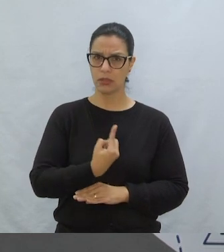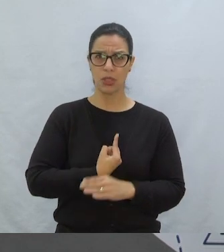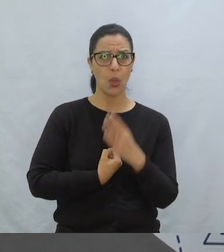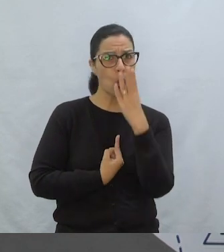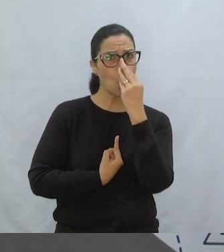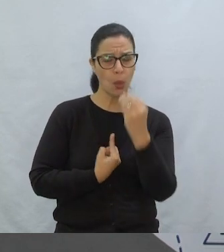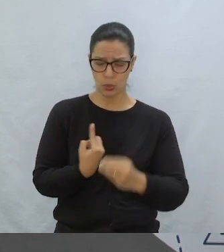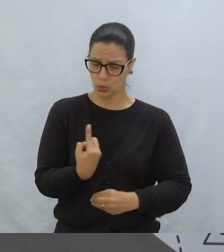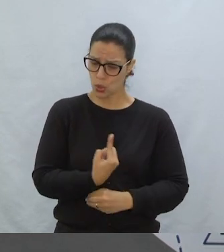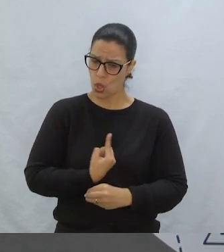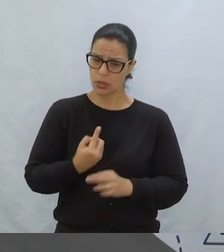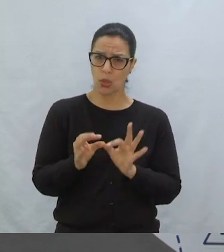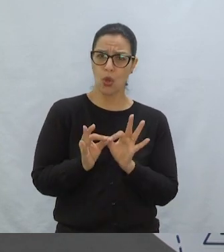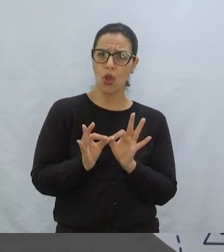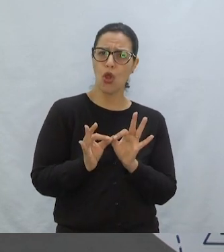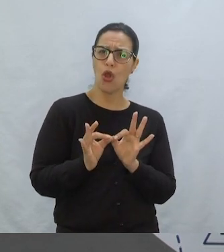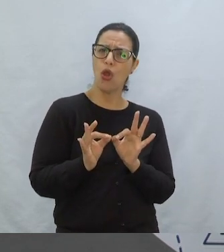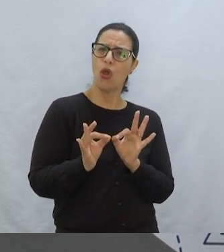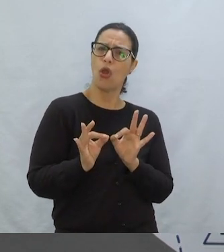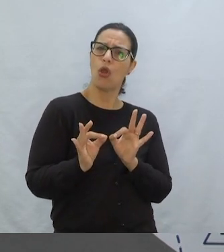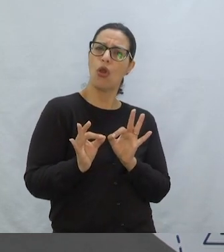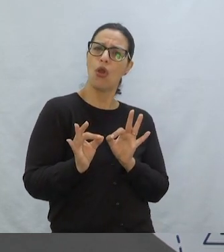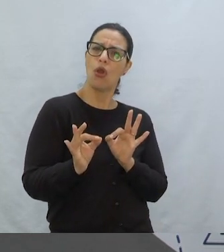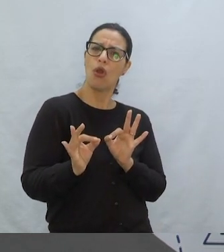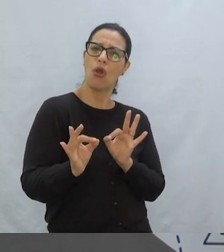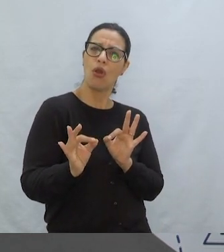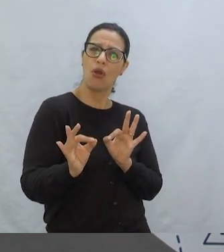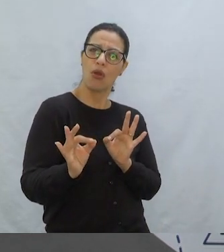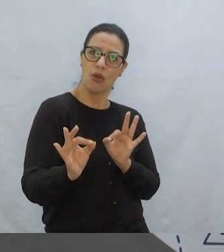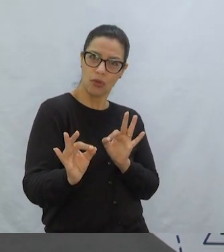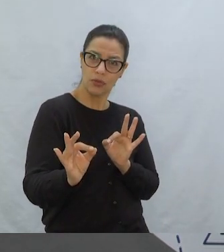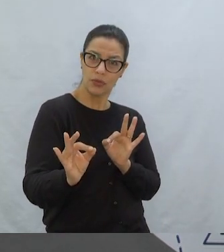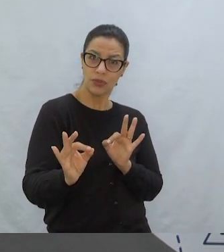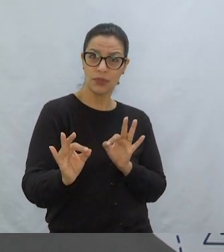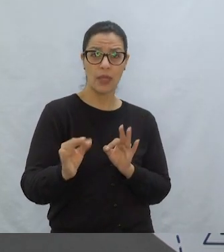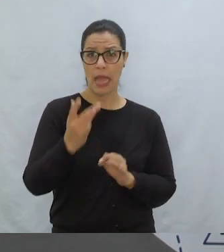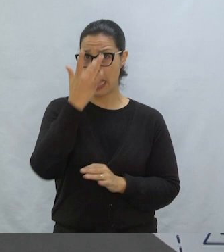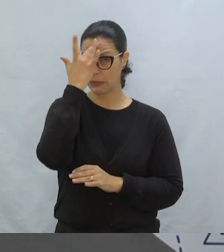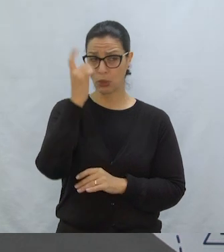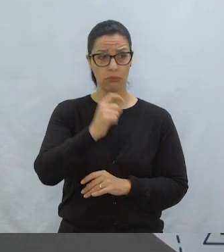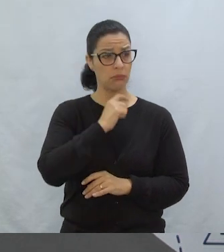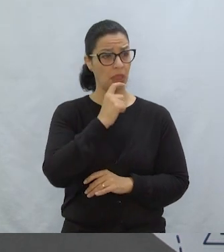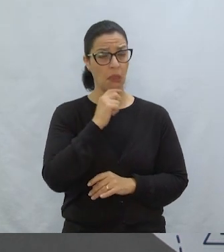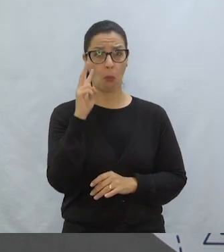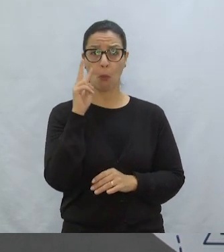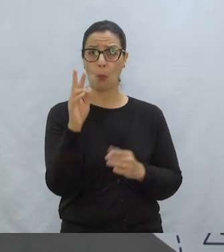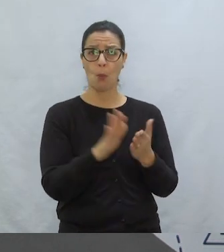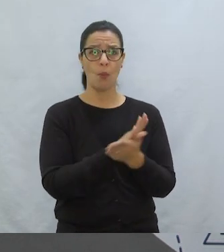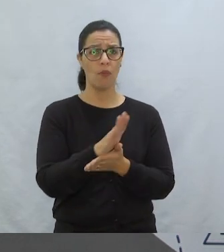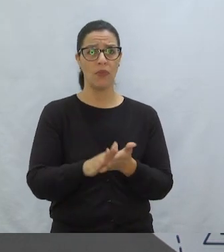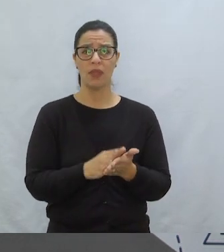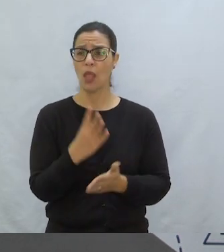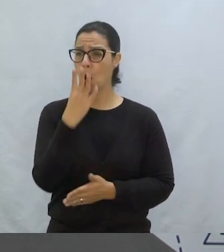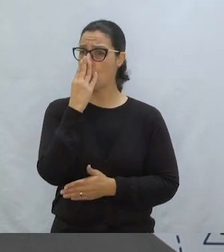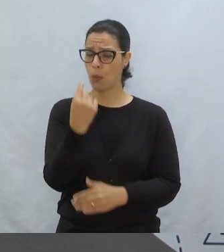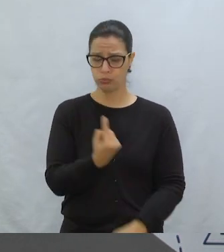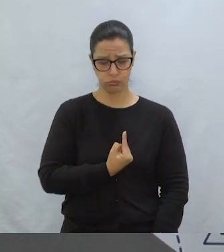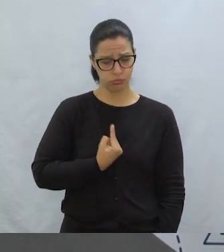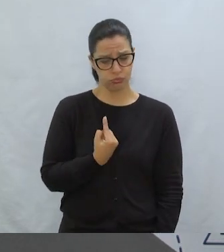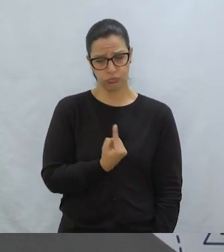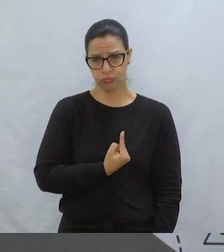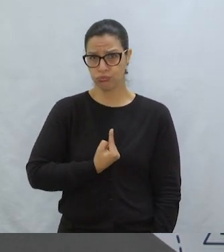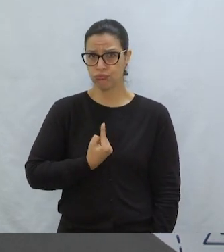ficando cada vez mais longe E cada vez mais sozinho Até que ninguém apareceu E ele ficou